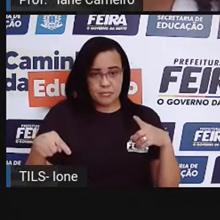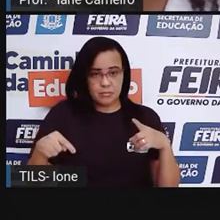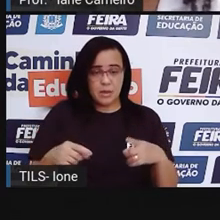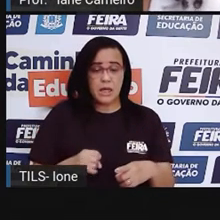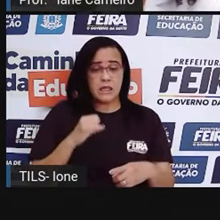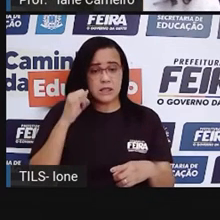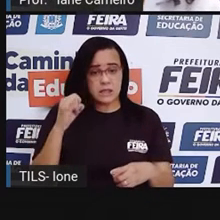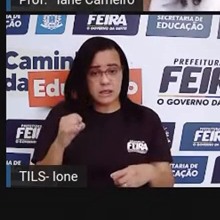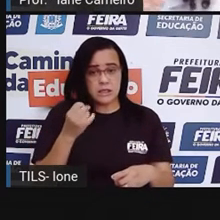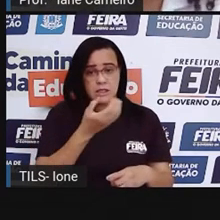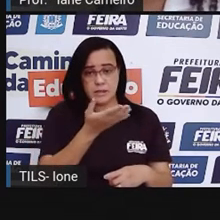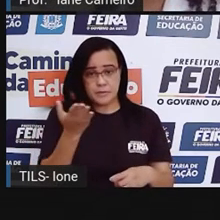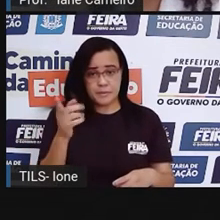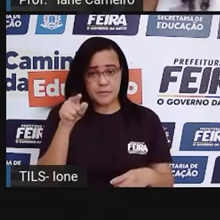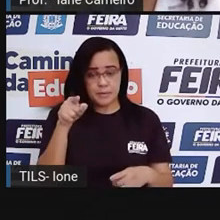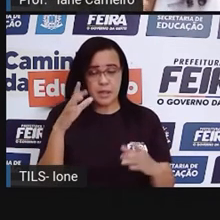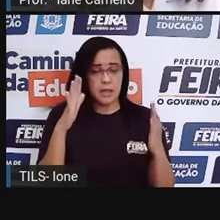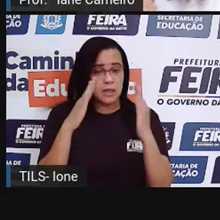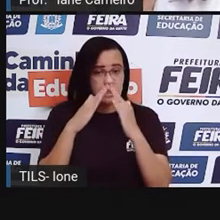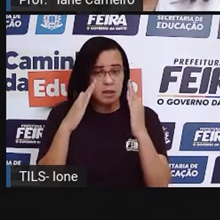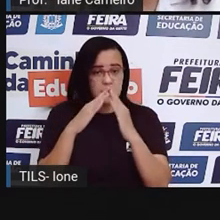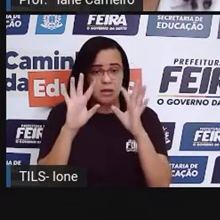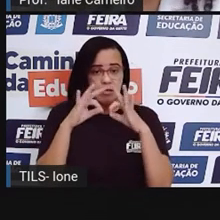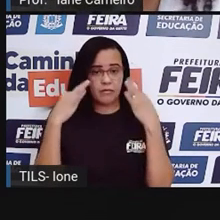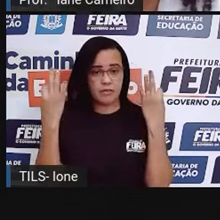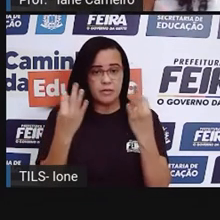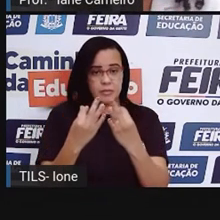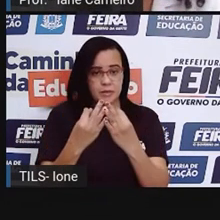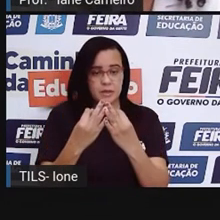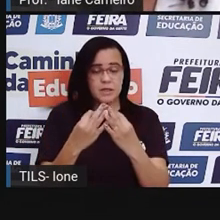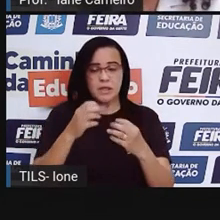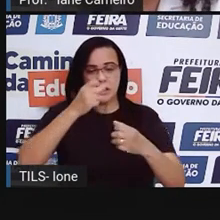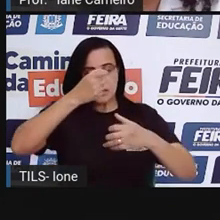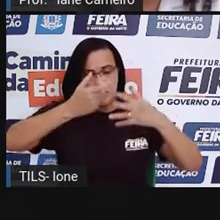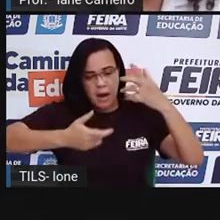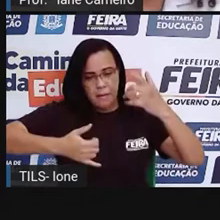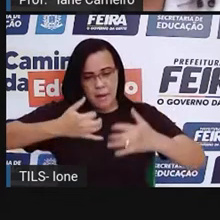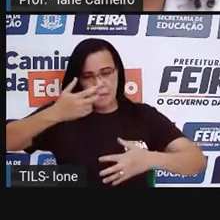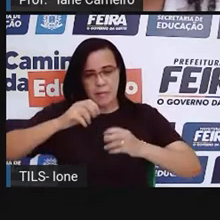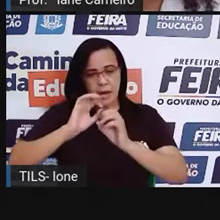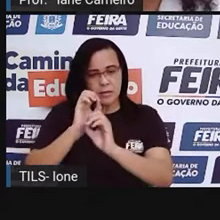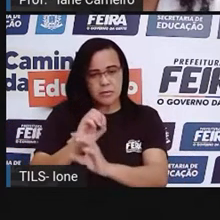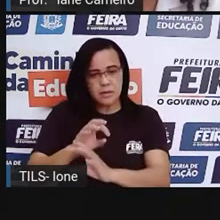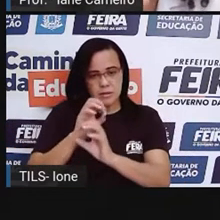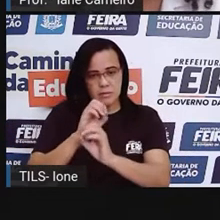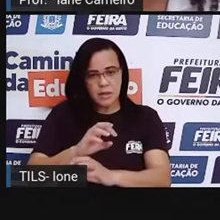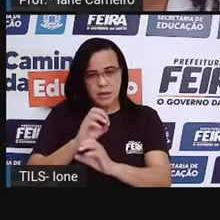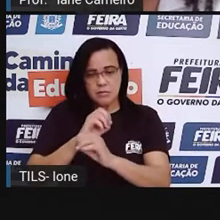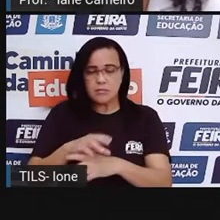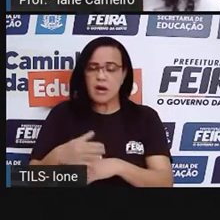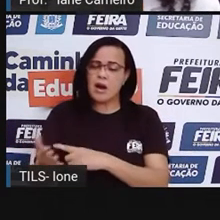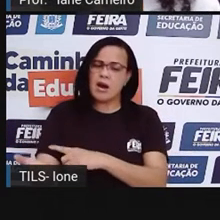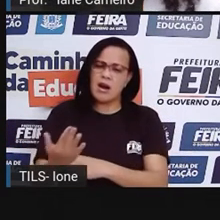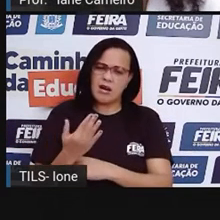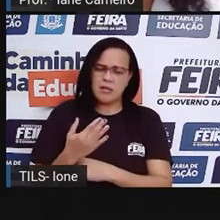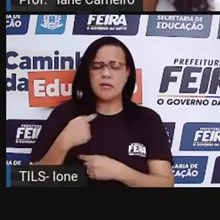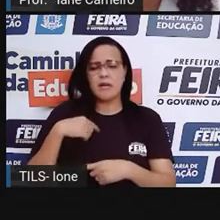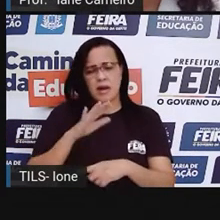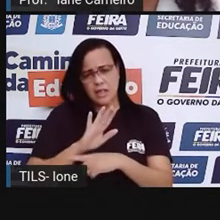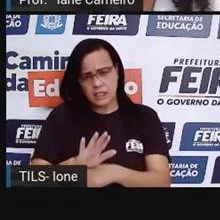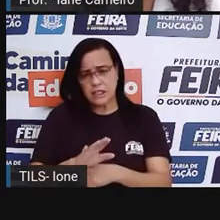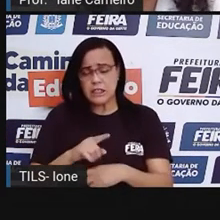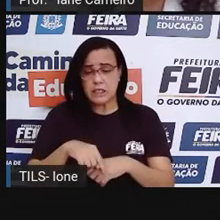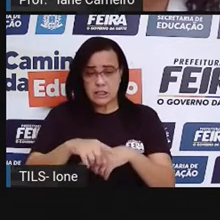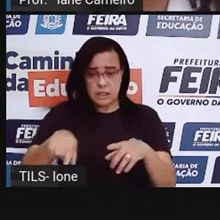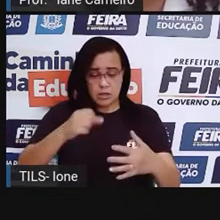tiver aí já, sua mamãe, seu papai estiver, já ali ensinando, né? Você tá ali ajudando na cozinha, preparar um lanche, preparar uma comida,